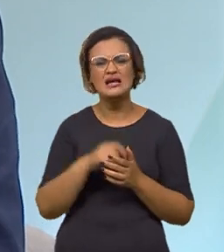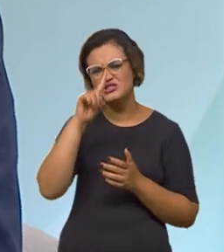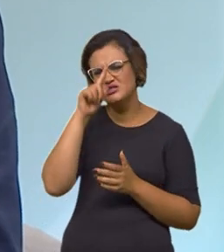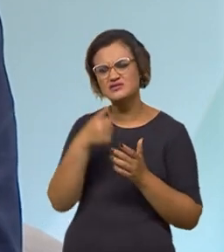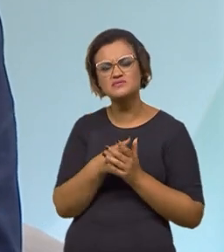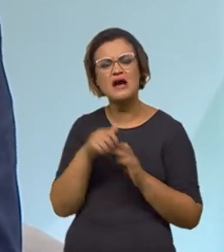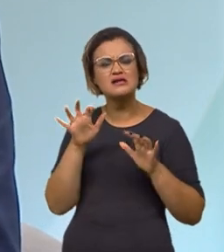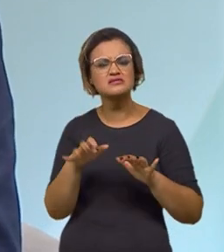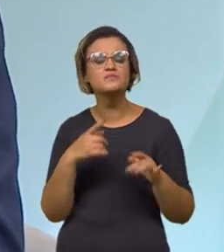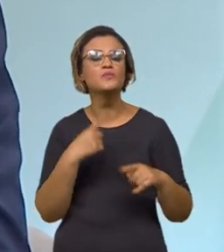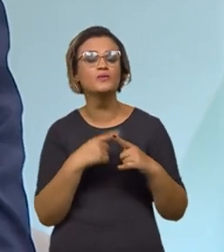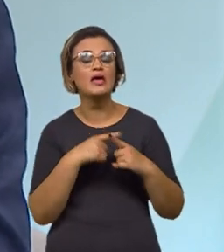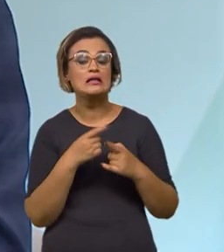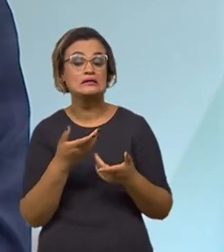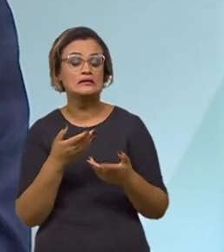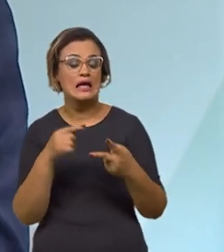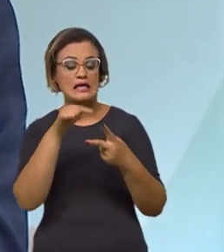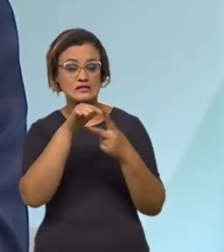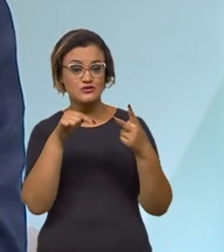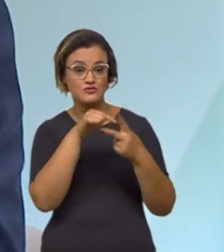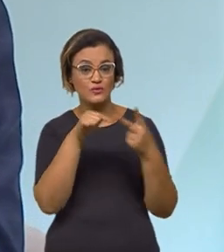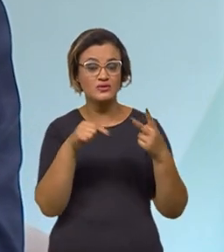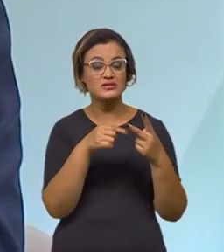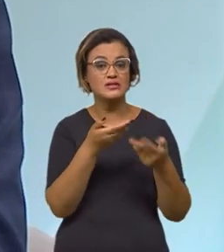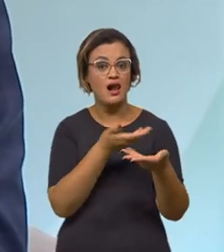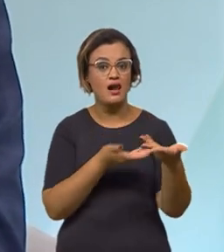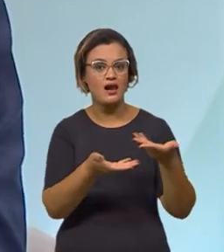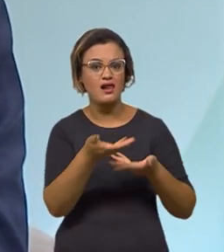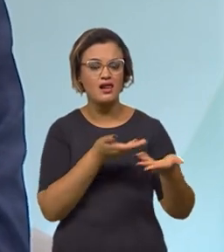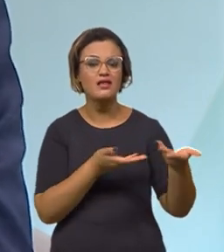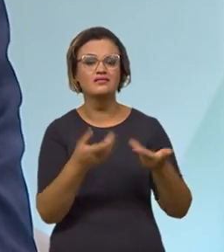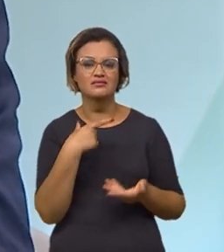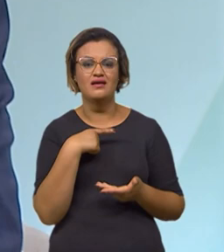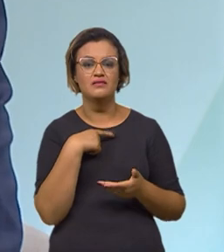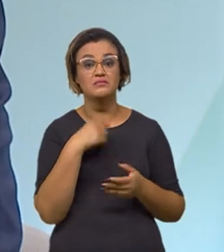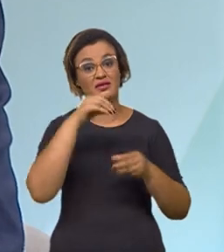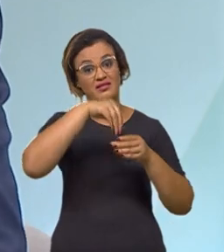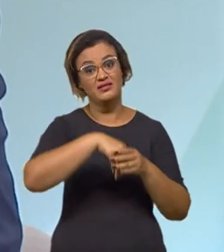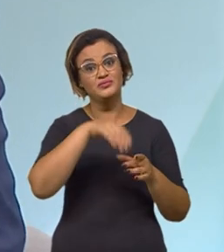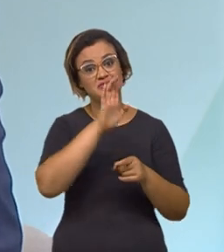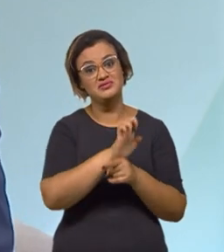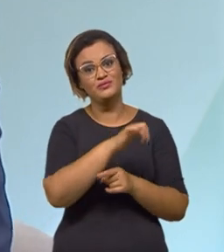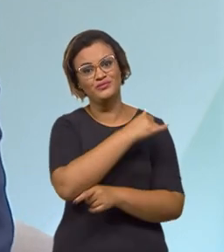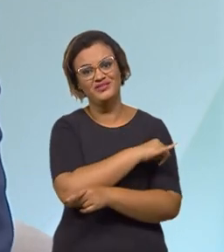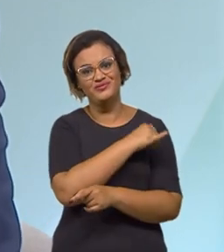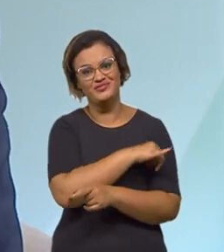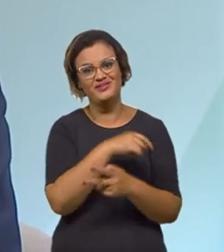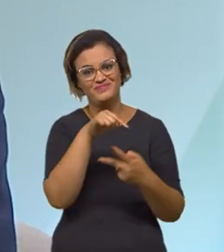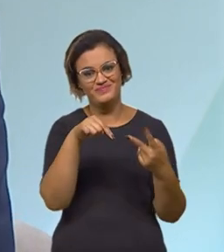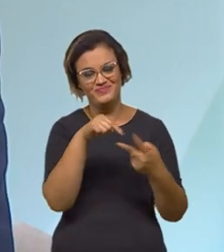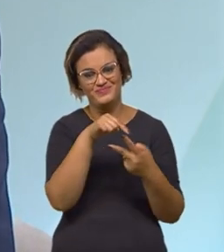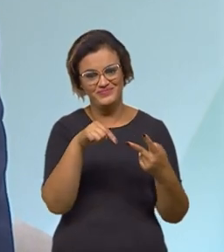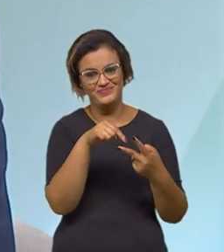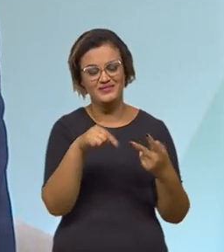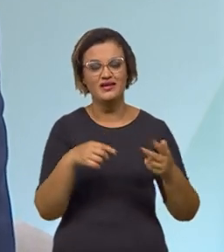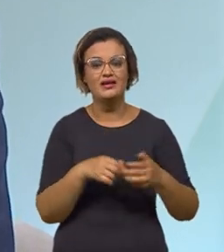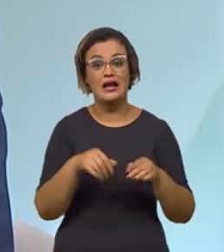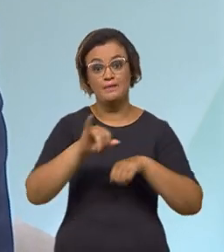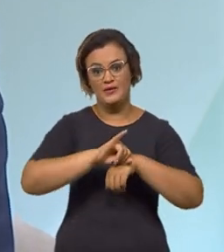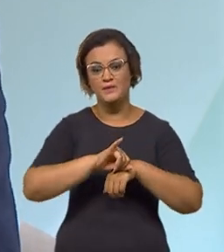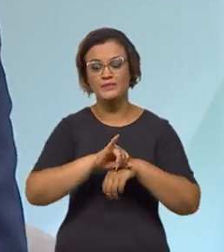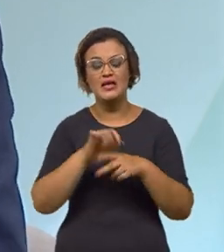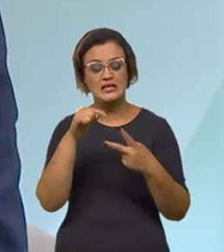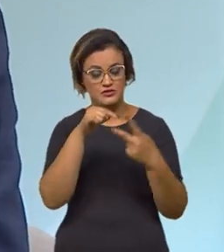há uma sinergia entre o aeroporto de Galeão com o aeroporto de Santos Dumont, uma vez que estão dois ali, no meio da cidade do Rio de Janeiro,